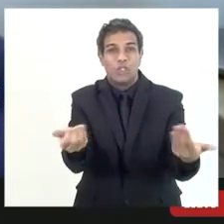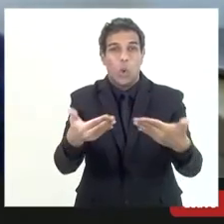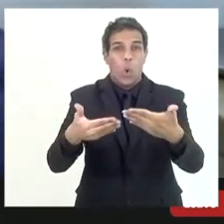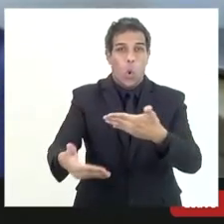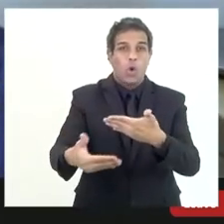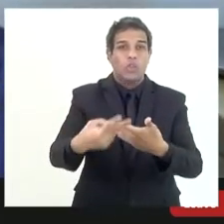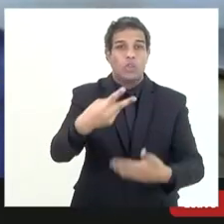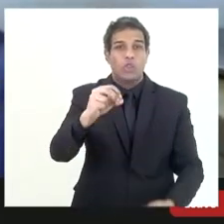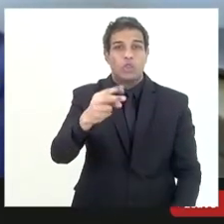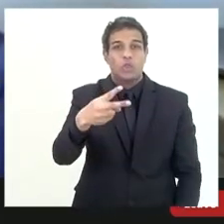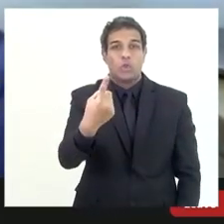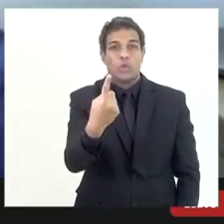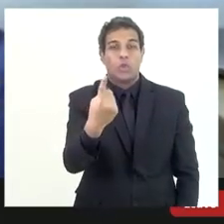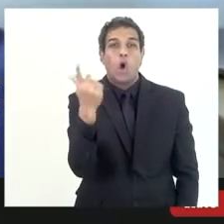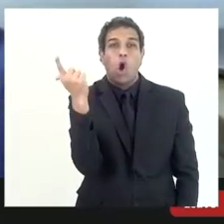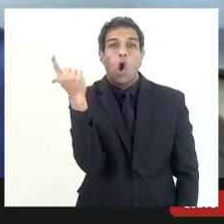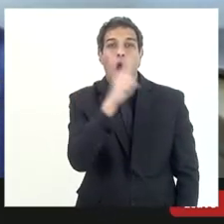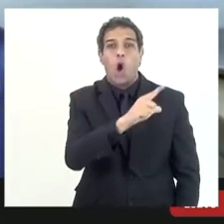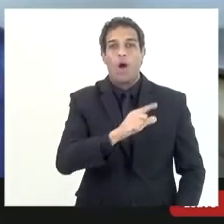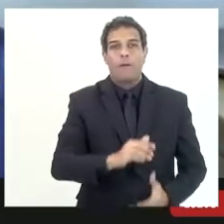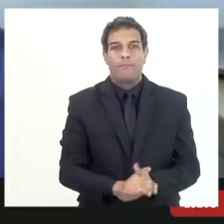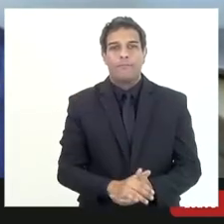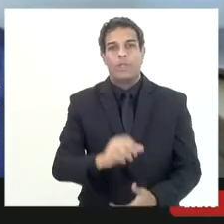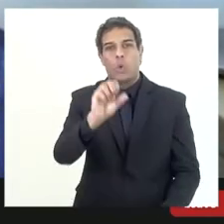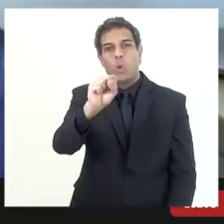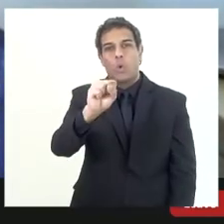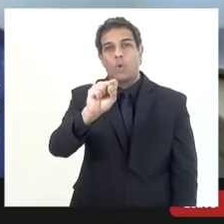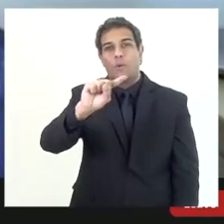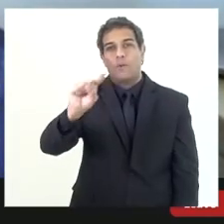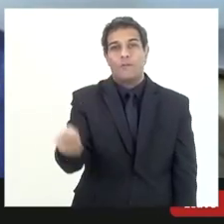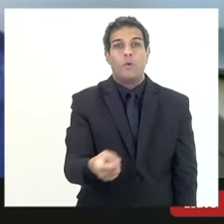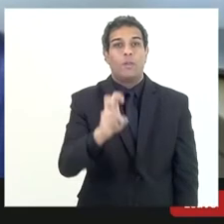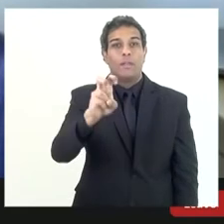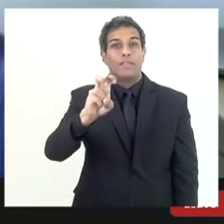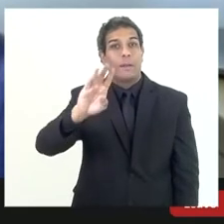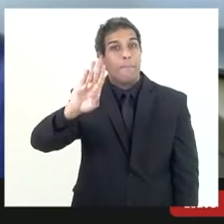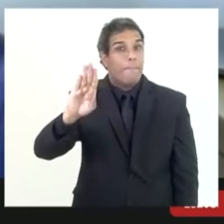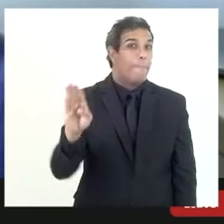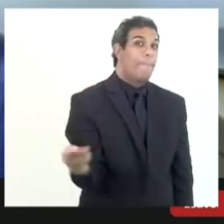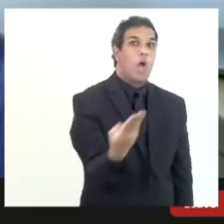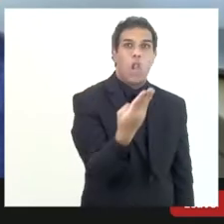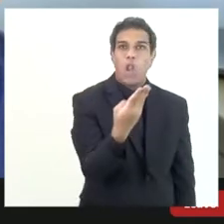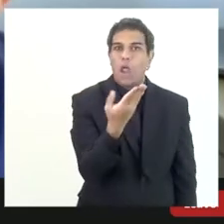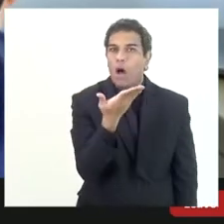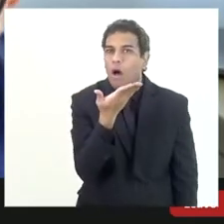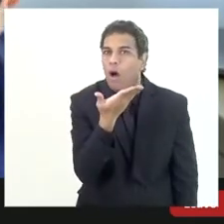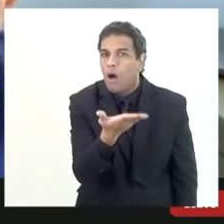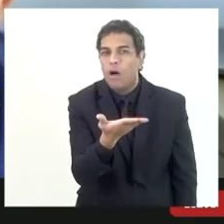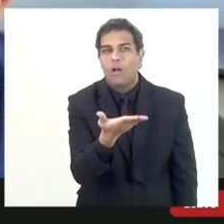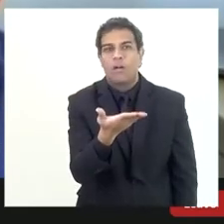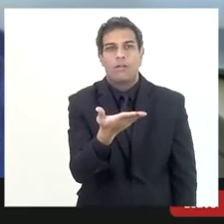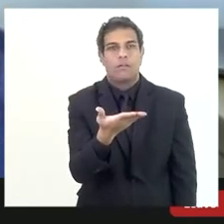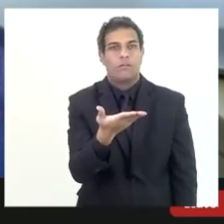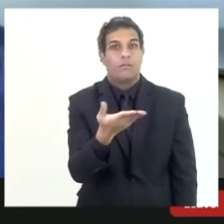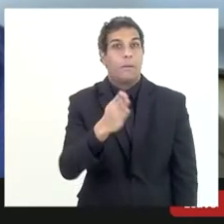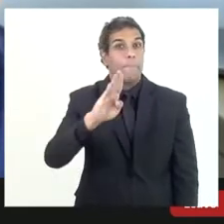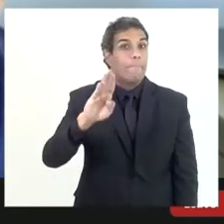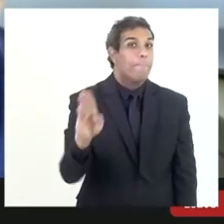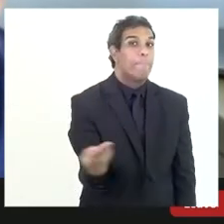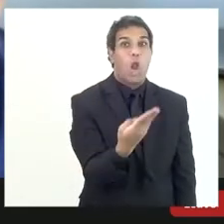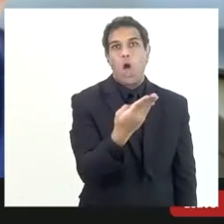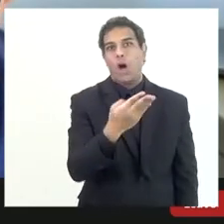8,5 bilhões de reais 8,5 não estou falando milhões não estou falando